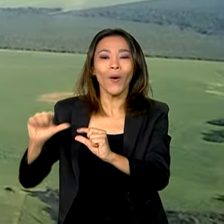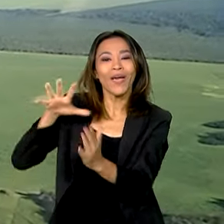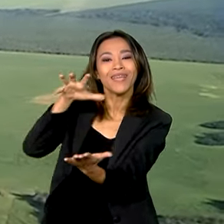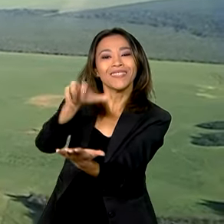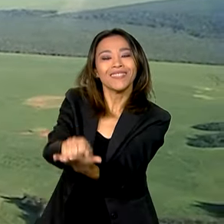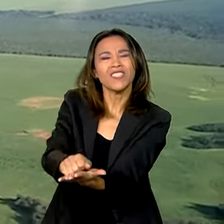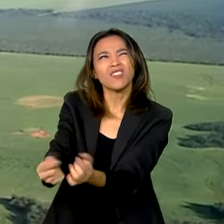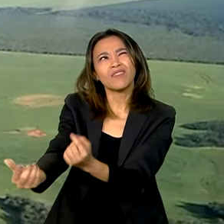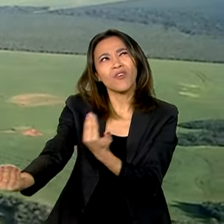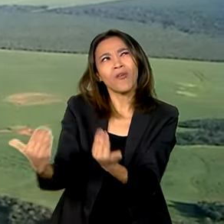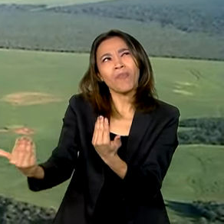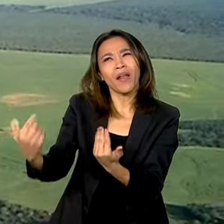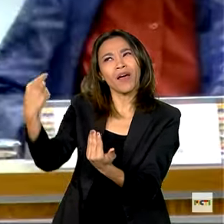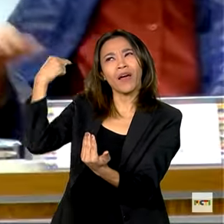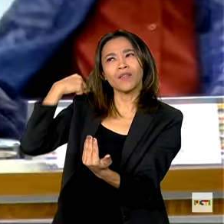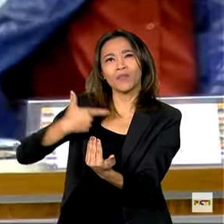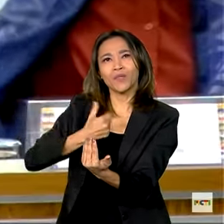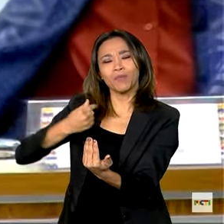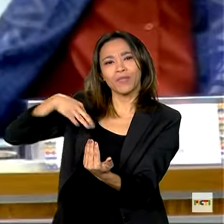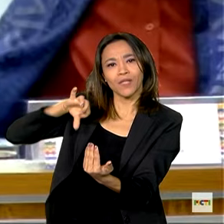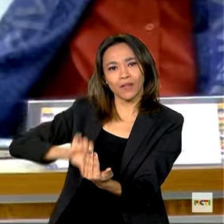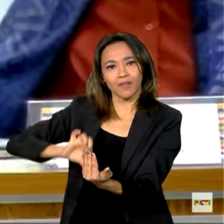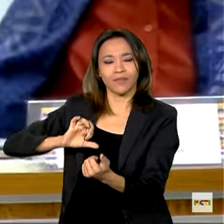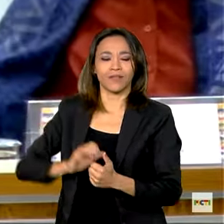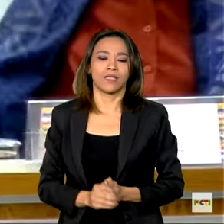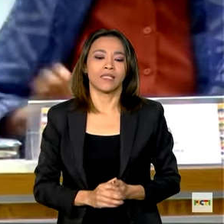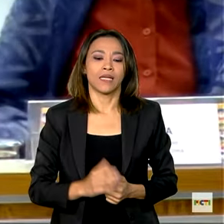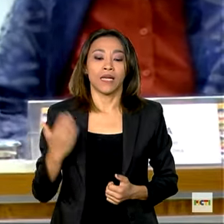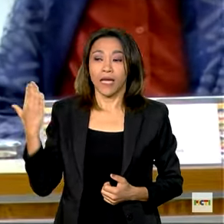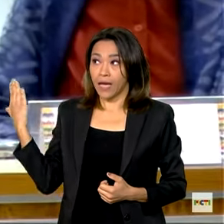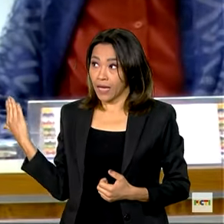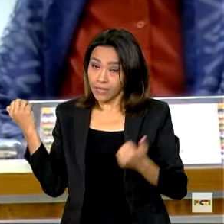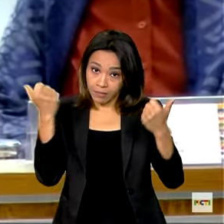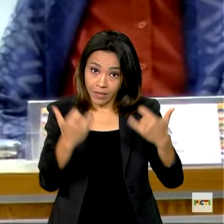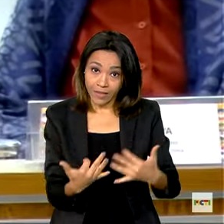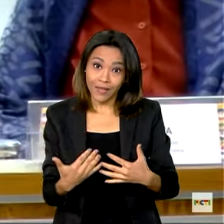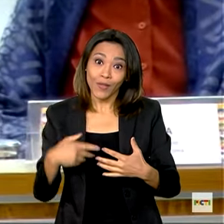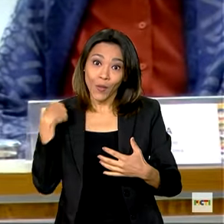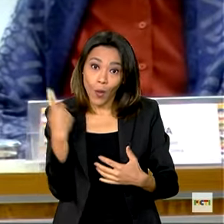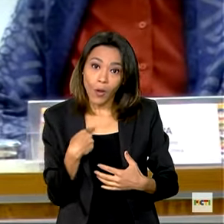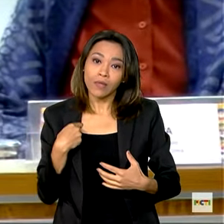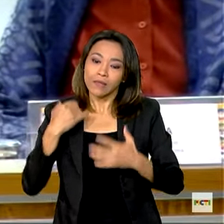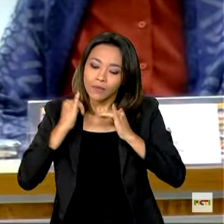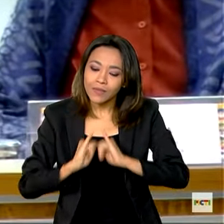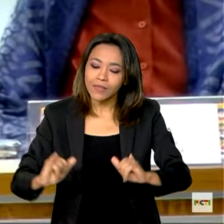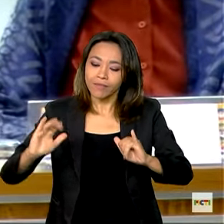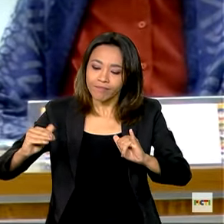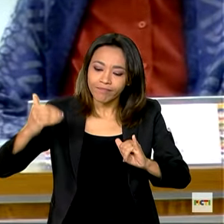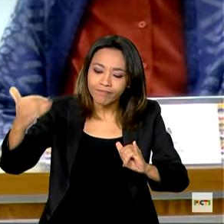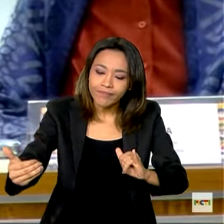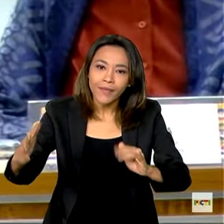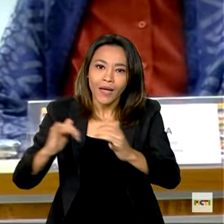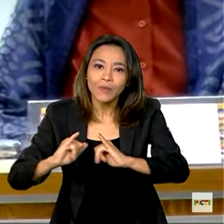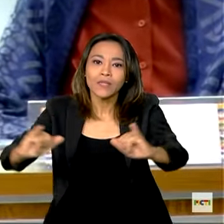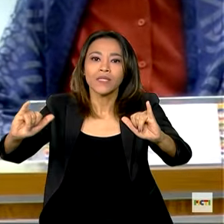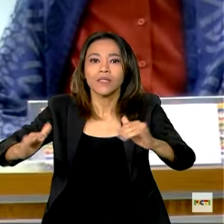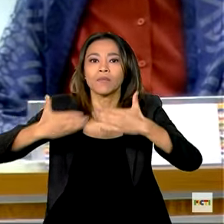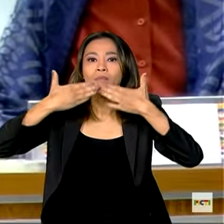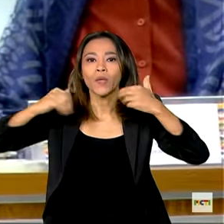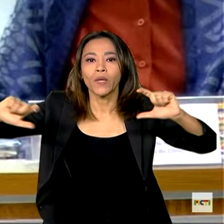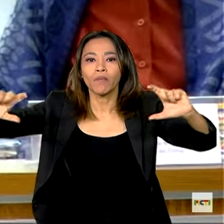desde 2019. Nós estamos cada vez mais anunciando a melhoria das taxas de desmatamento,